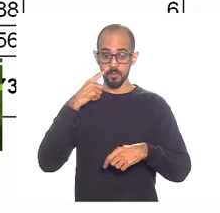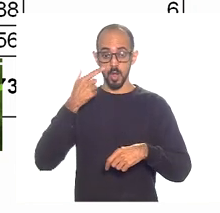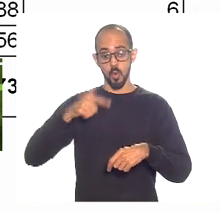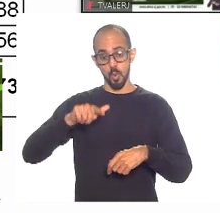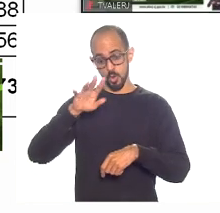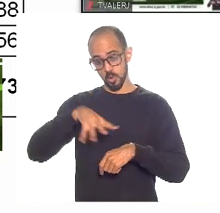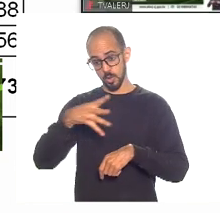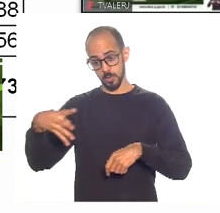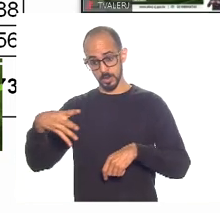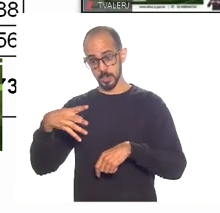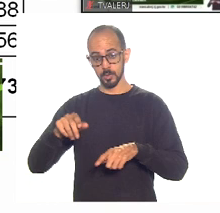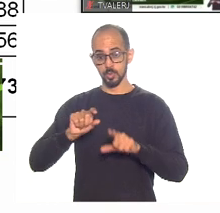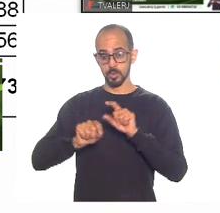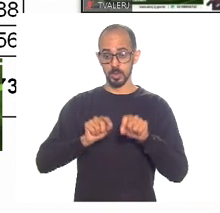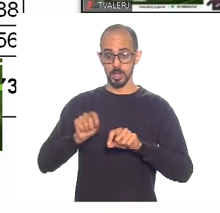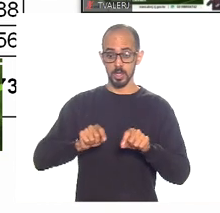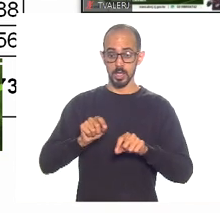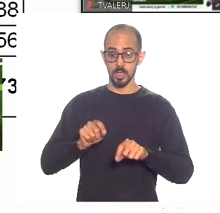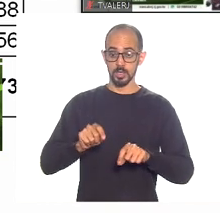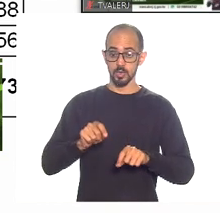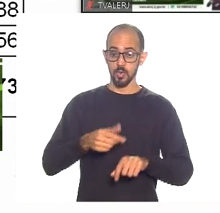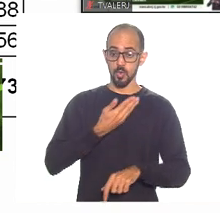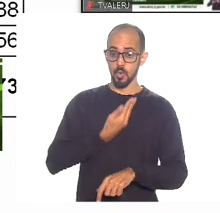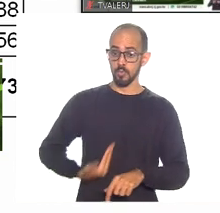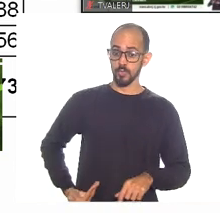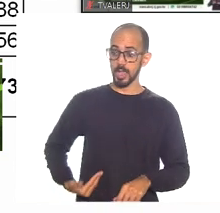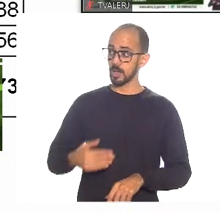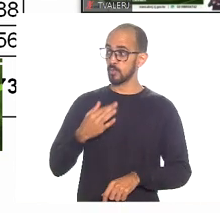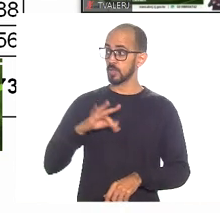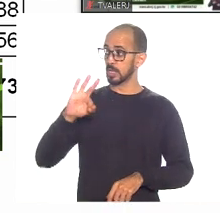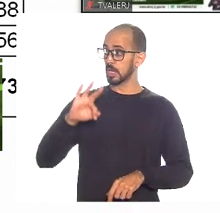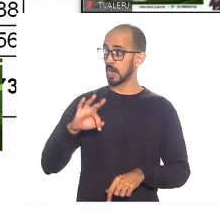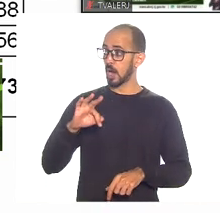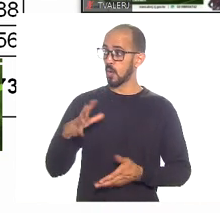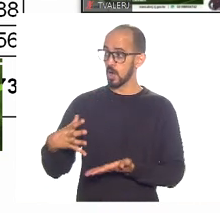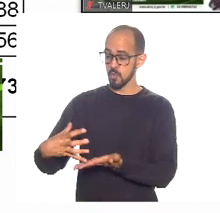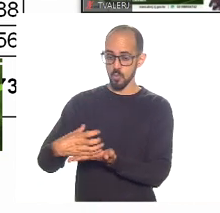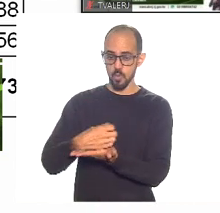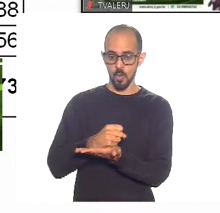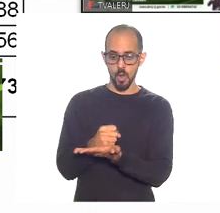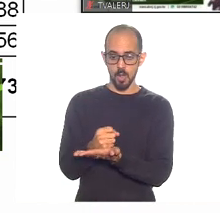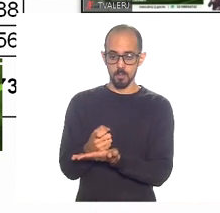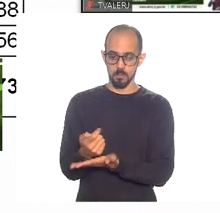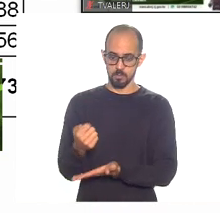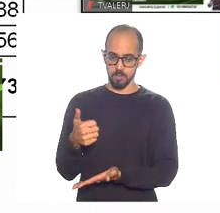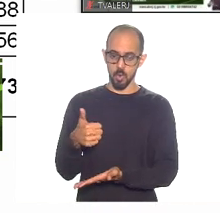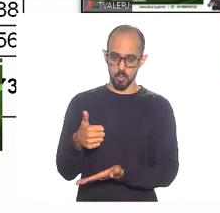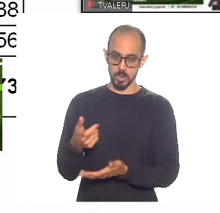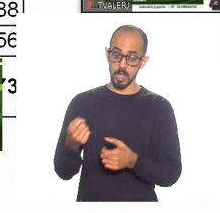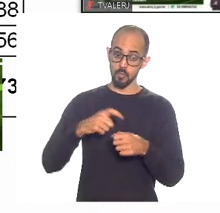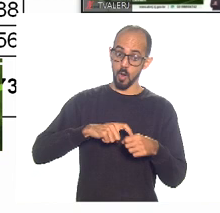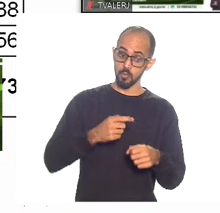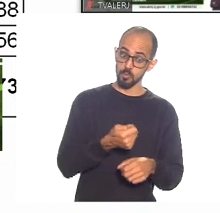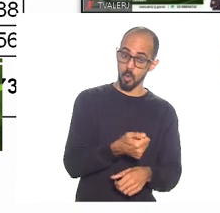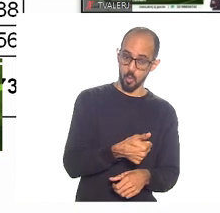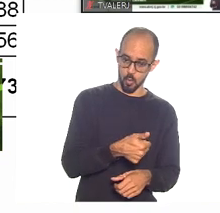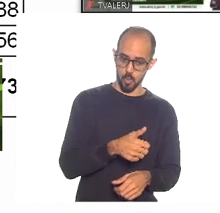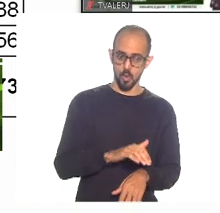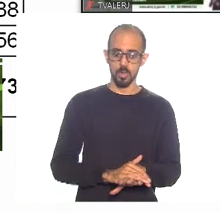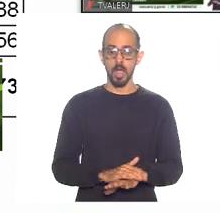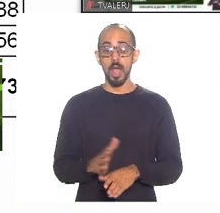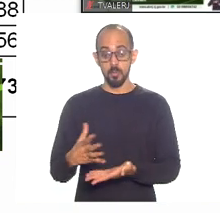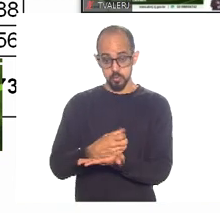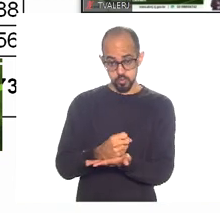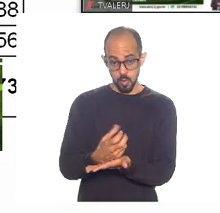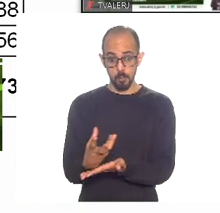arrecada uma fortuna aqui e devolve pouquíssimo. Então, o problema do Estado do Rio de e o problema é que o primeiro acordo de